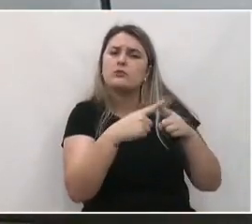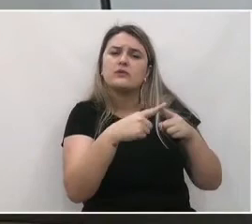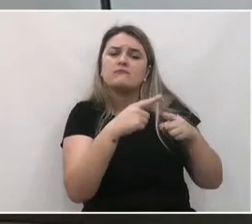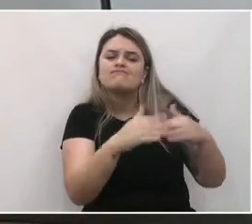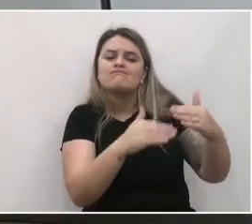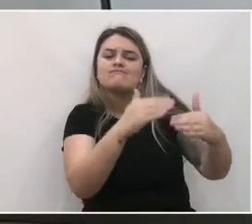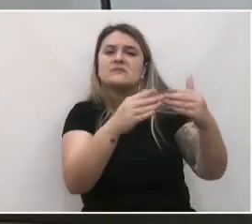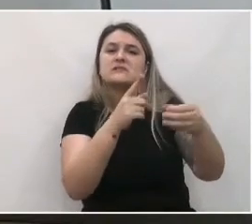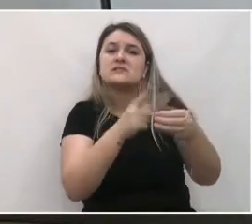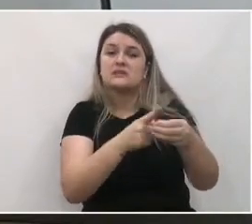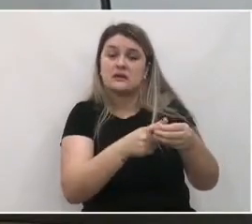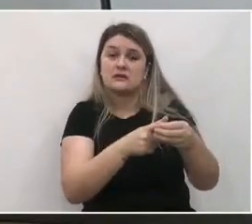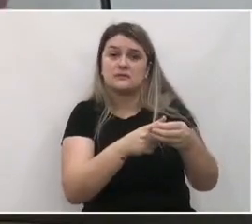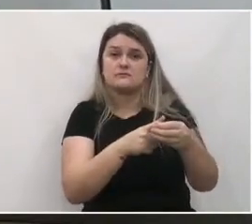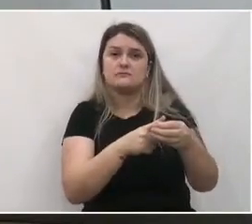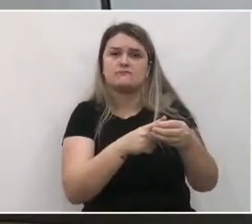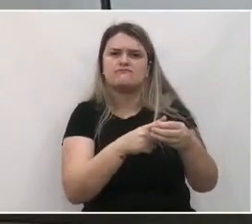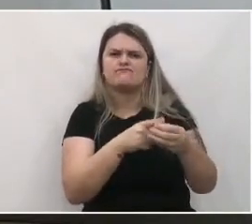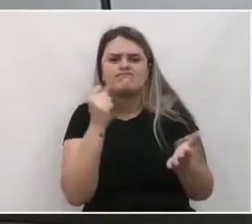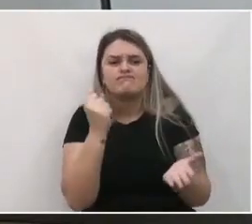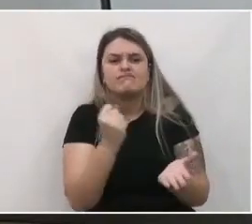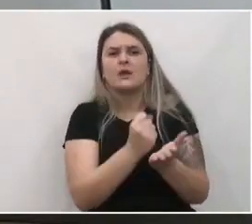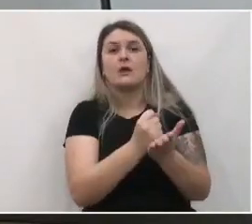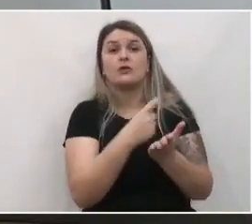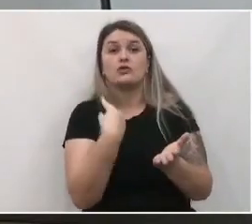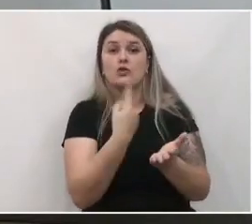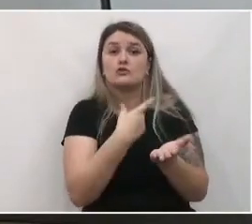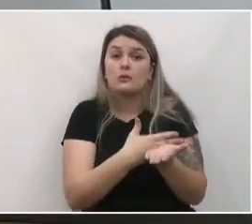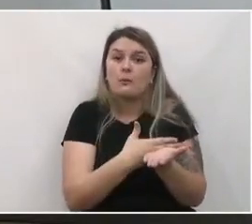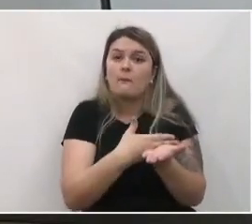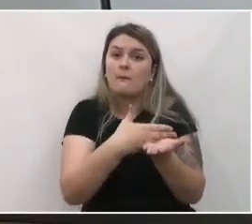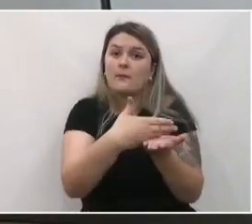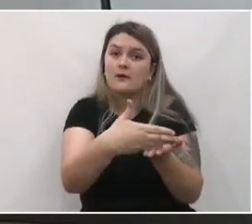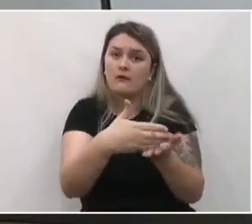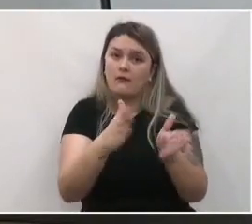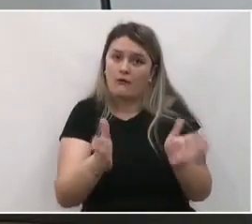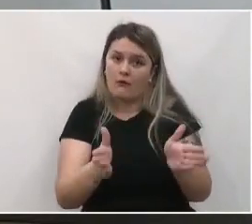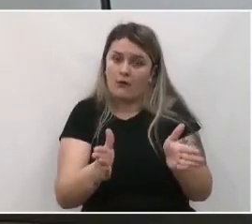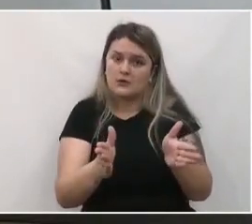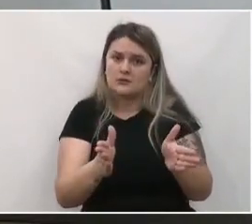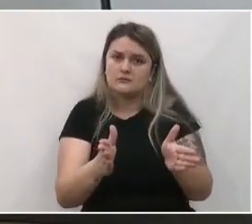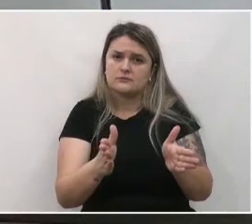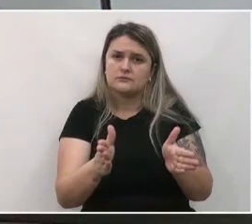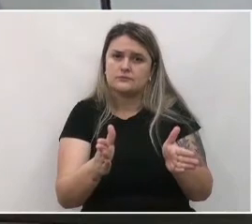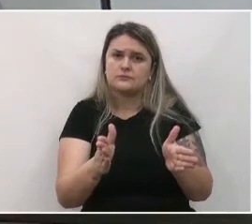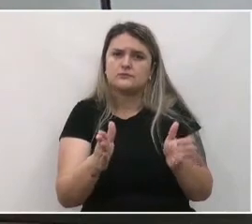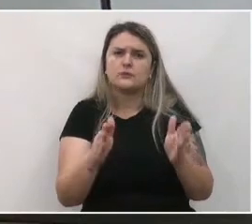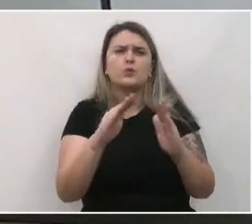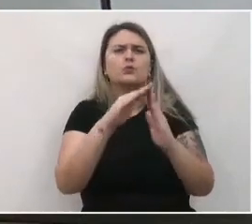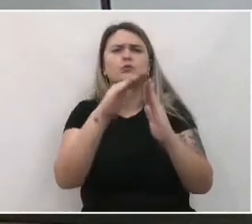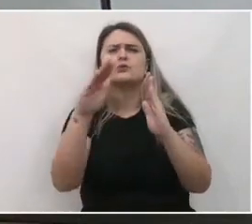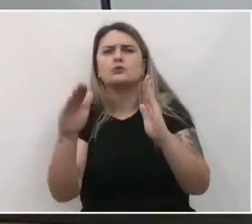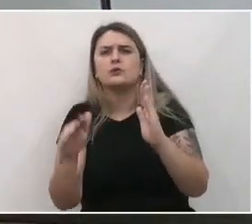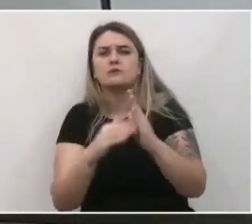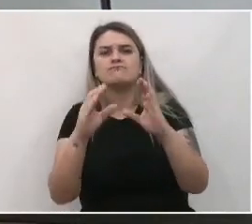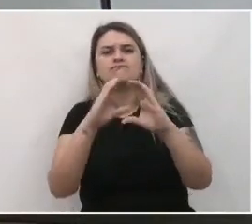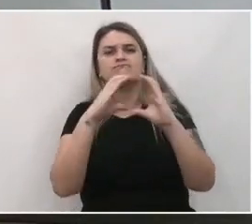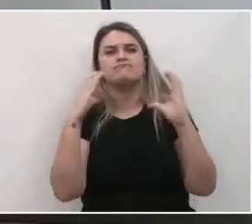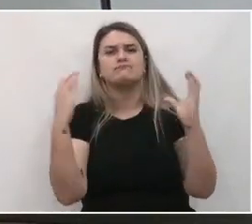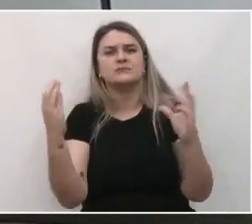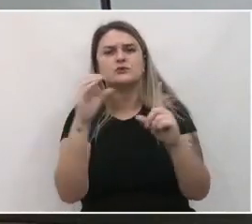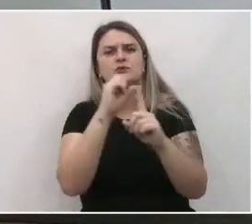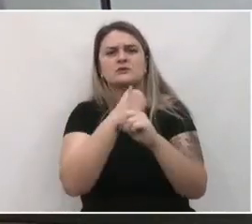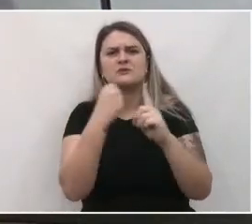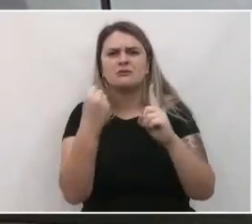demarcar que estamos iniciando os trabalhos, portanto, toda a comunidade, toda a sociedade está